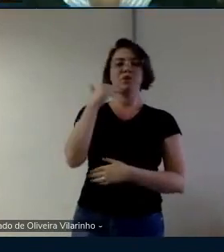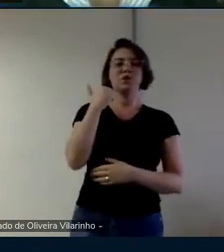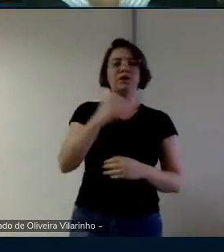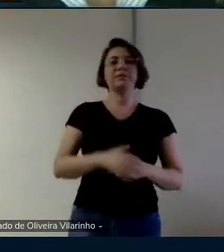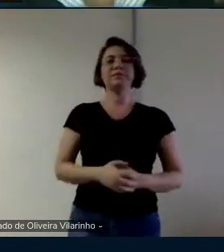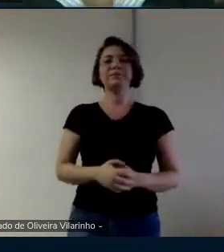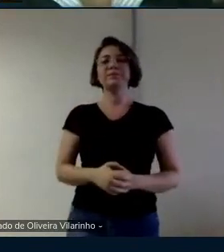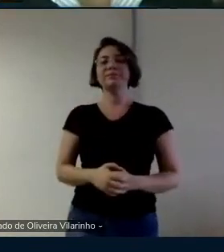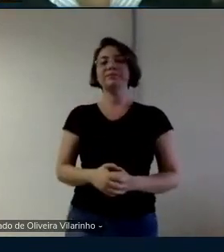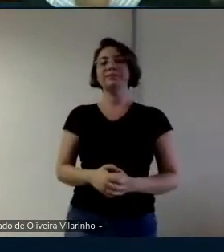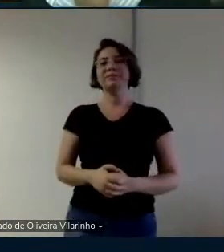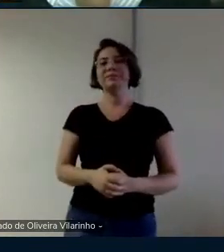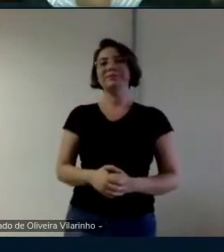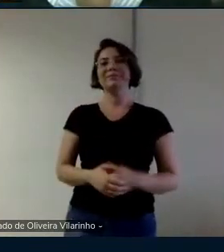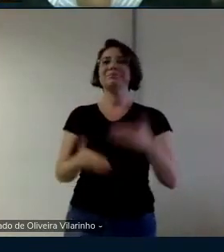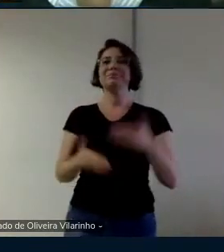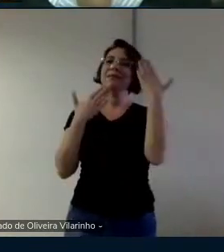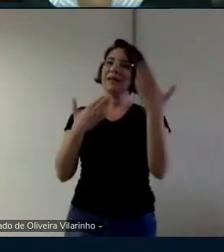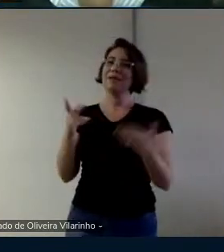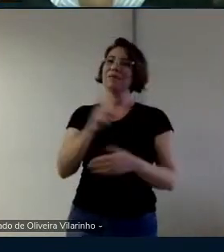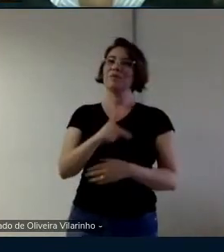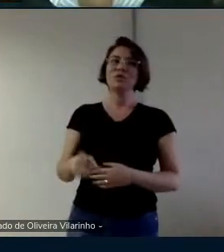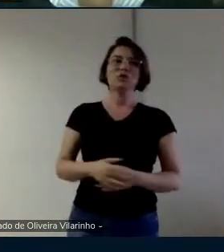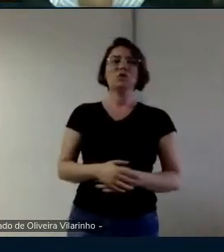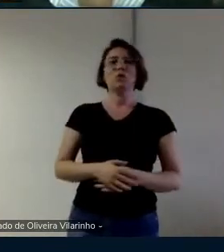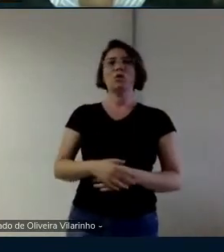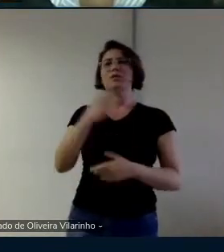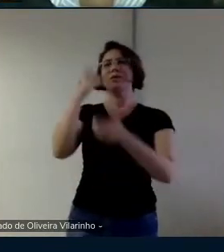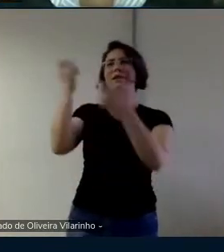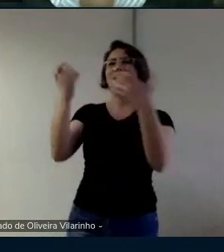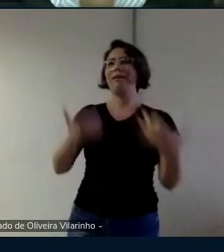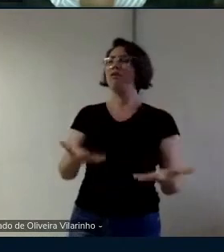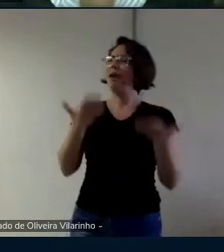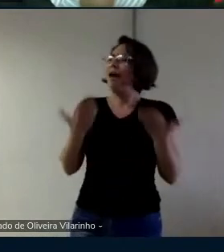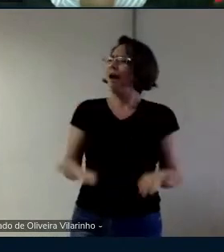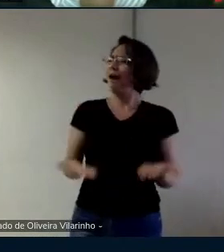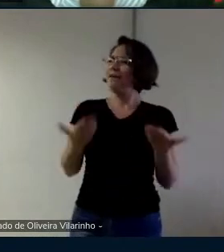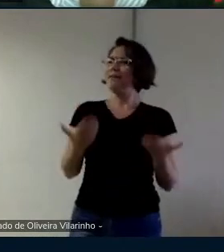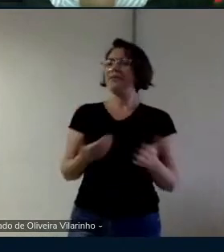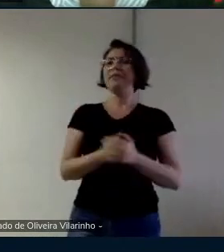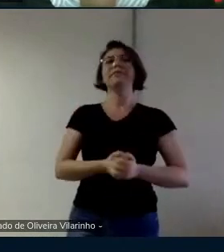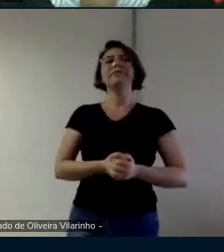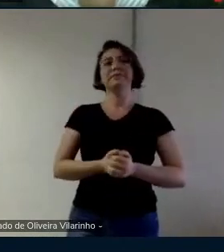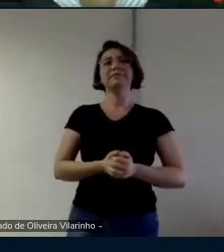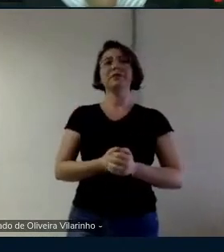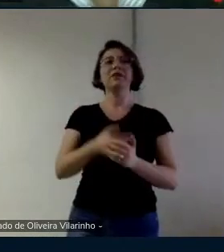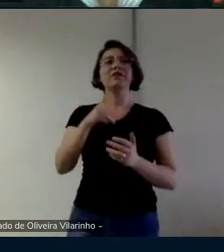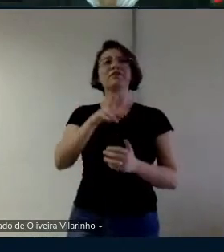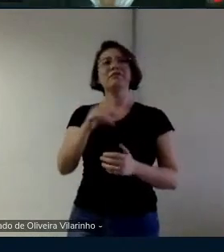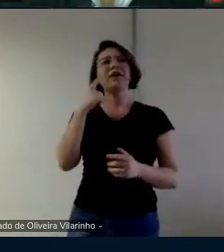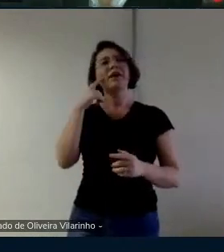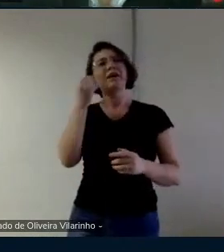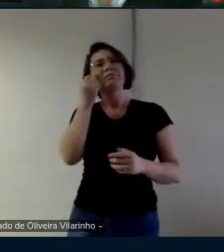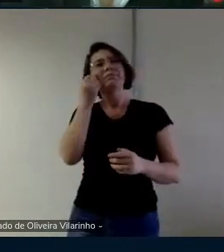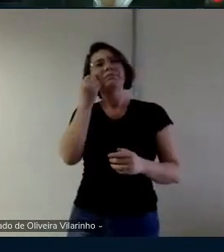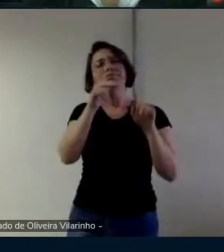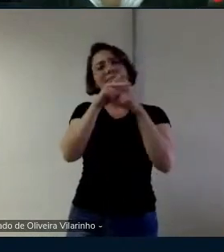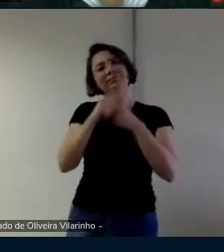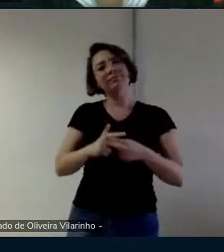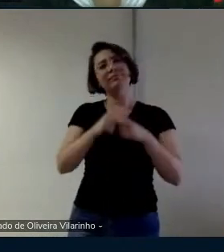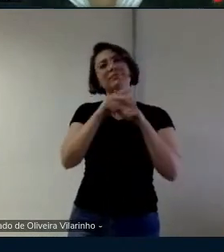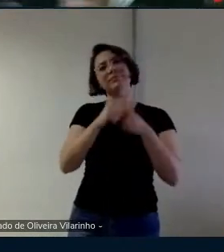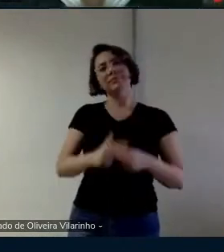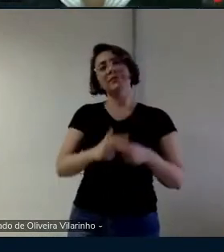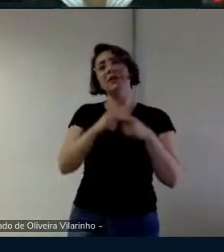obrigada professora foi muito leve a sua fala e todas a gente vai ajustar porque foram muito pertinentes